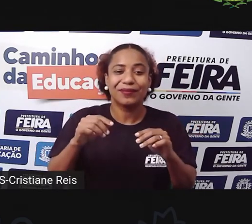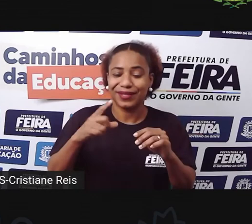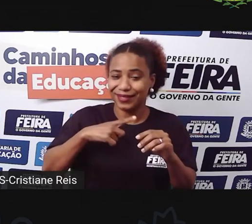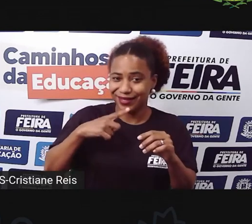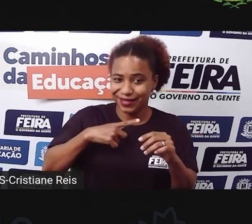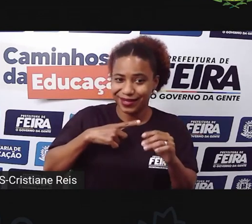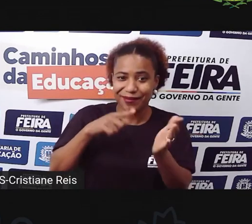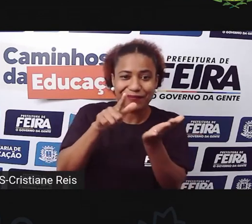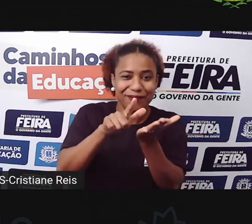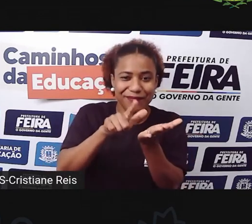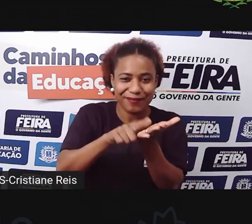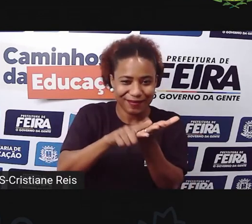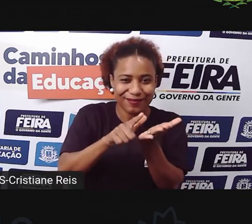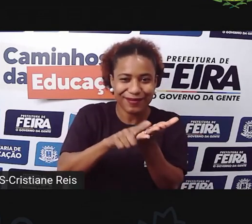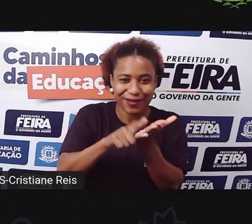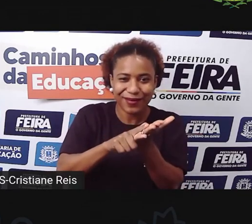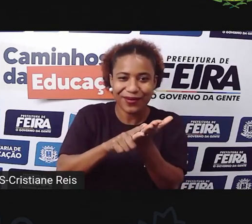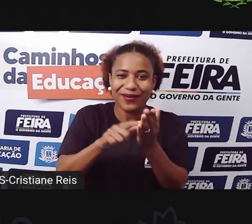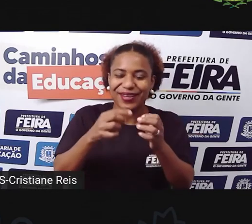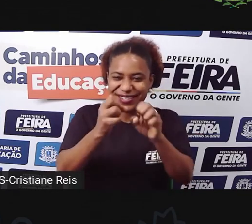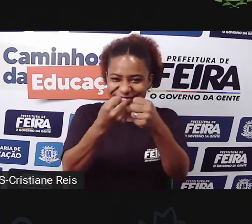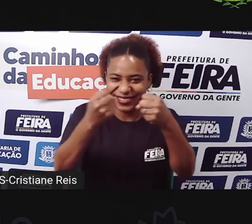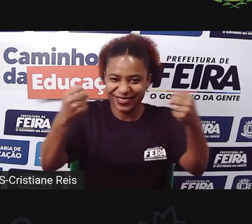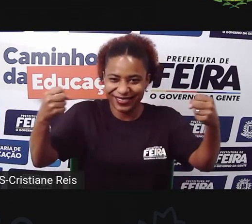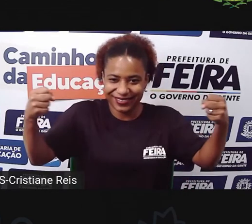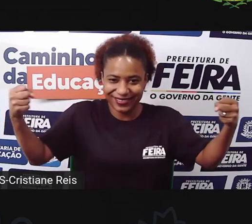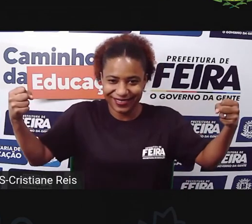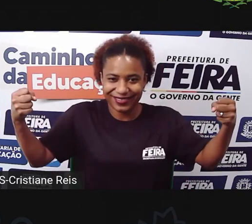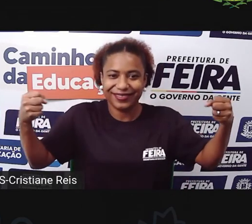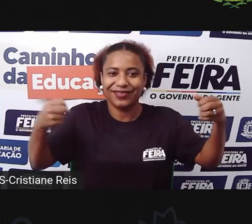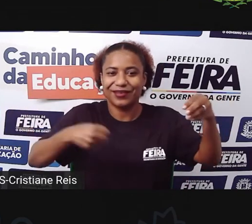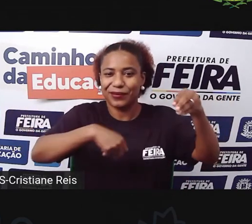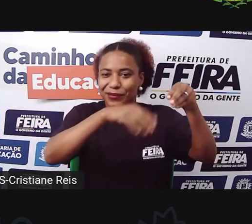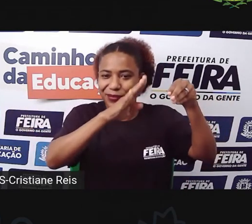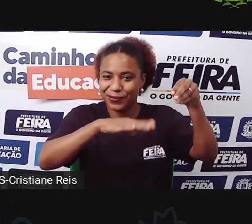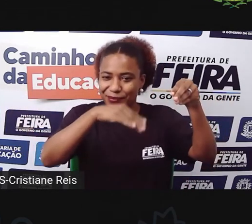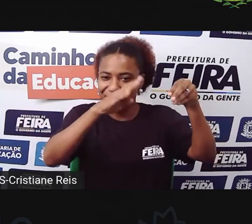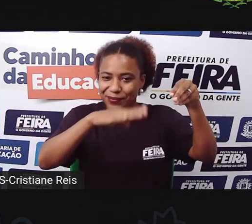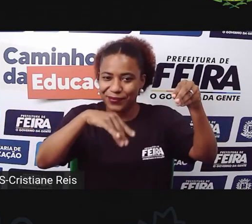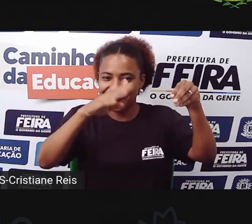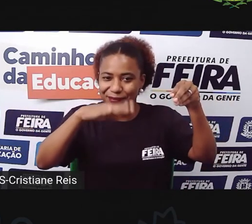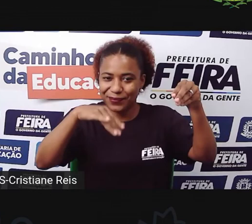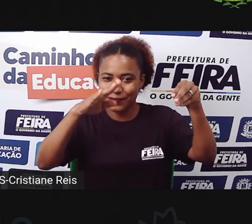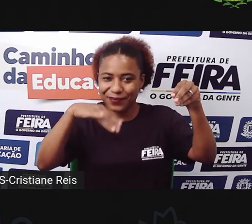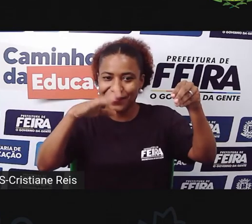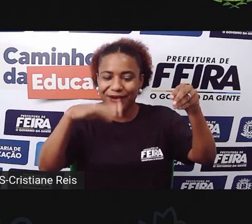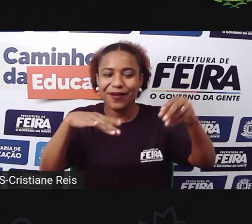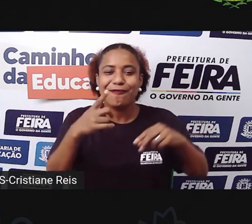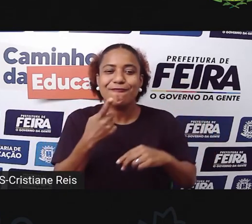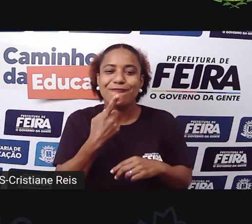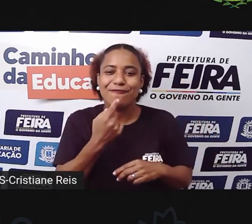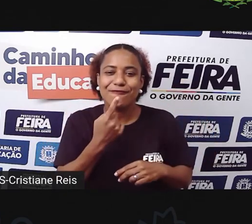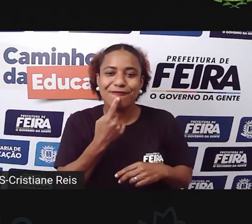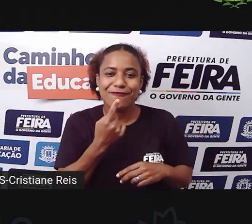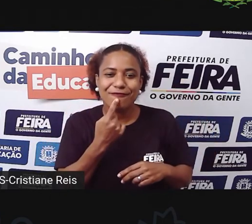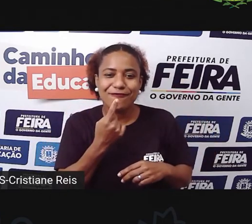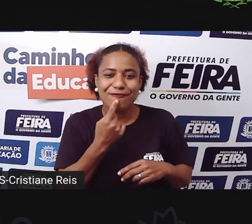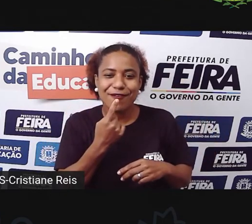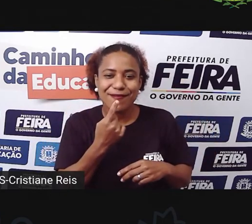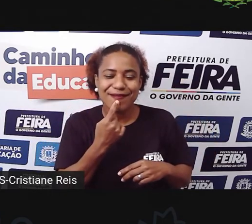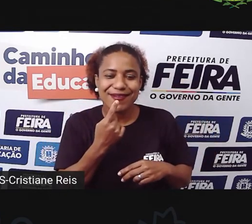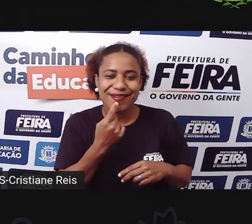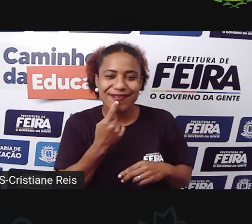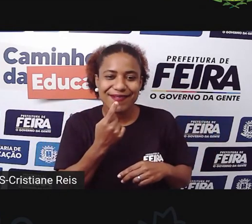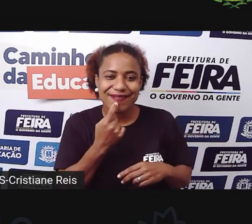que ele já tem essa partezinha marrom, né? E aí a Pró pintou uma parte, um lado dele, né? A Pró pintou de vermelho,